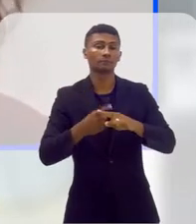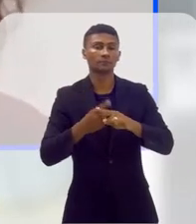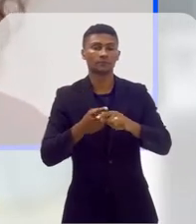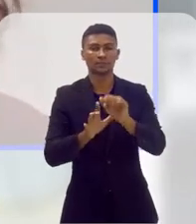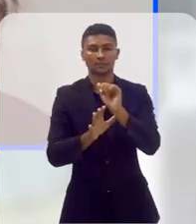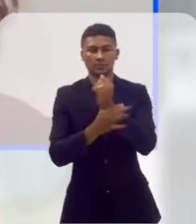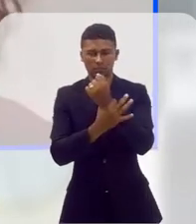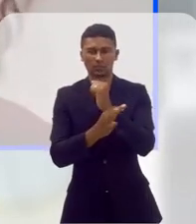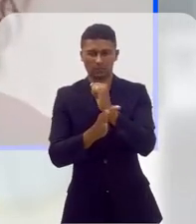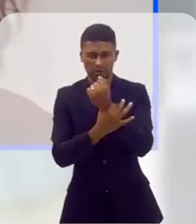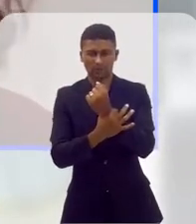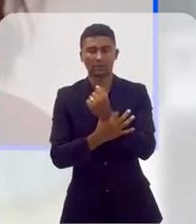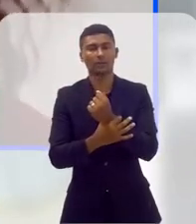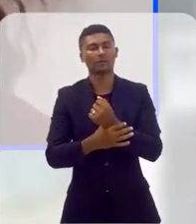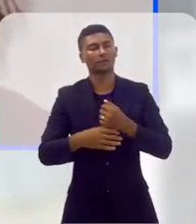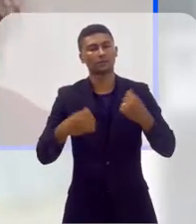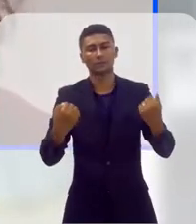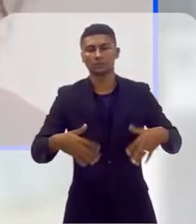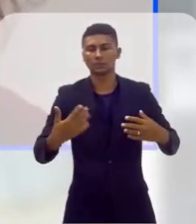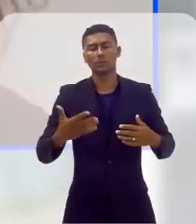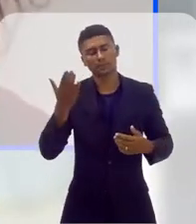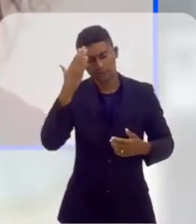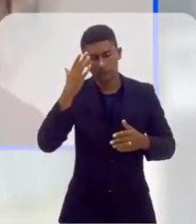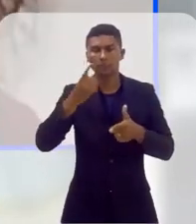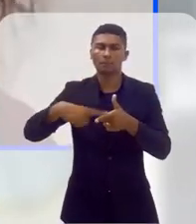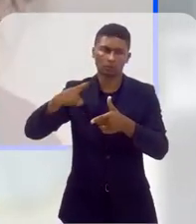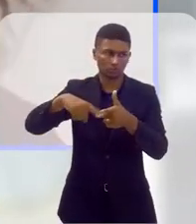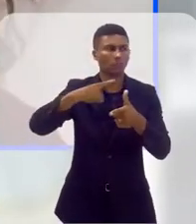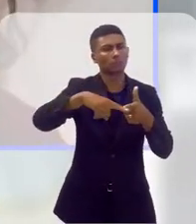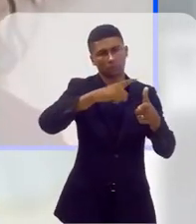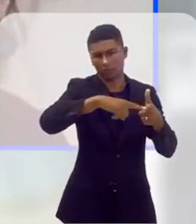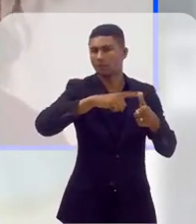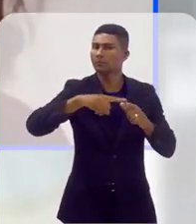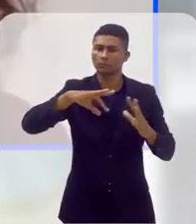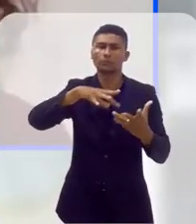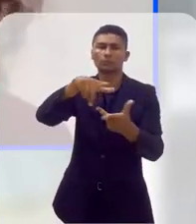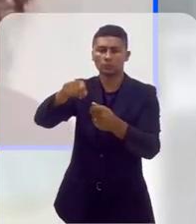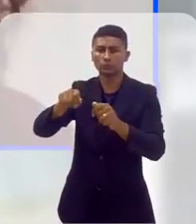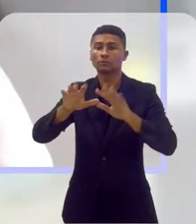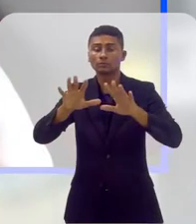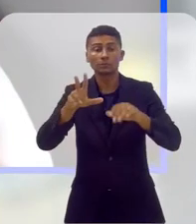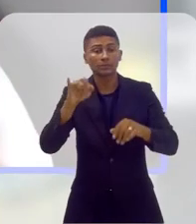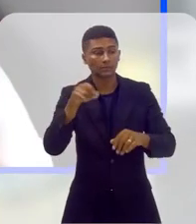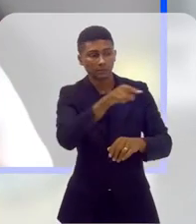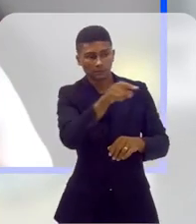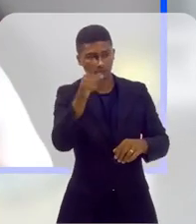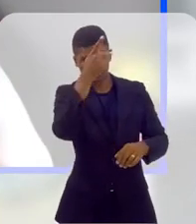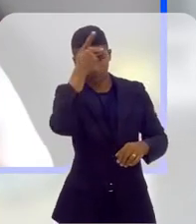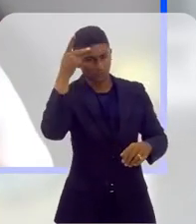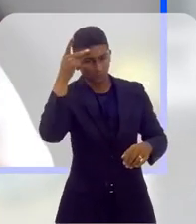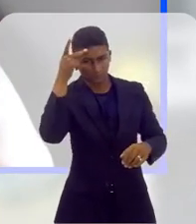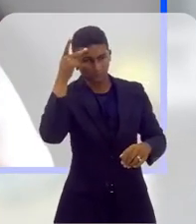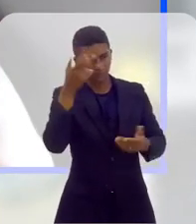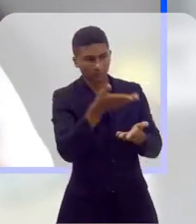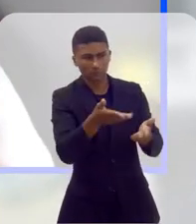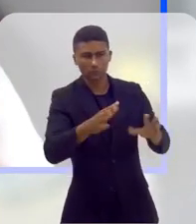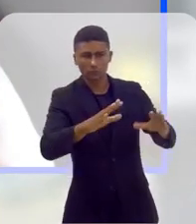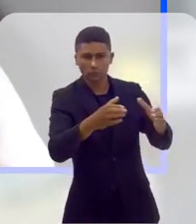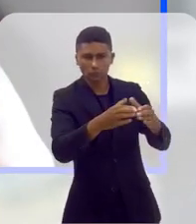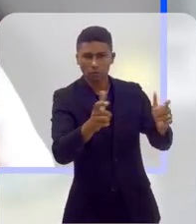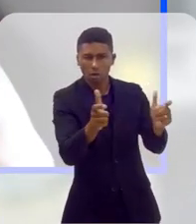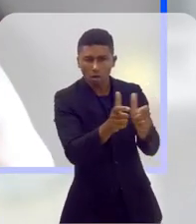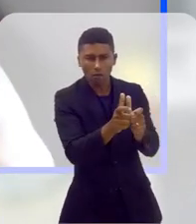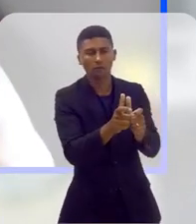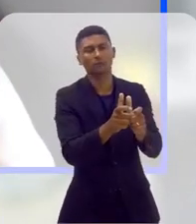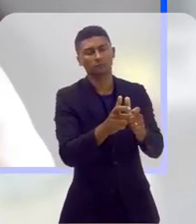é uma questão global e, perpassando pelas populações mais vulnerabilizadas, vai cortar mais fundo na carne.